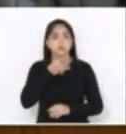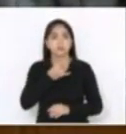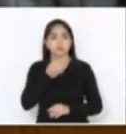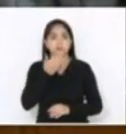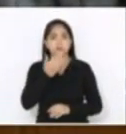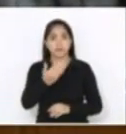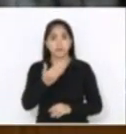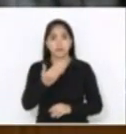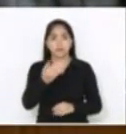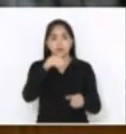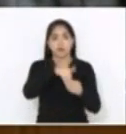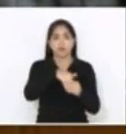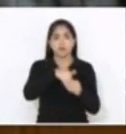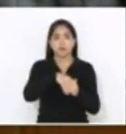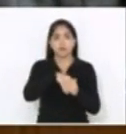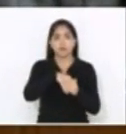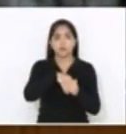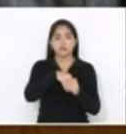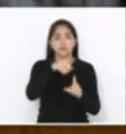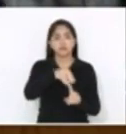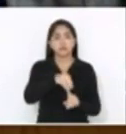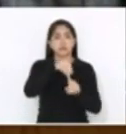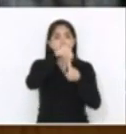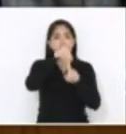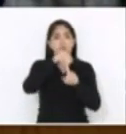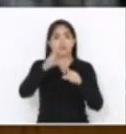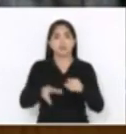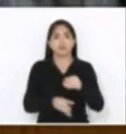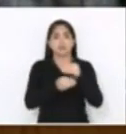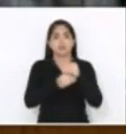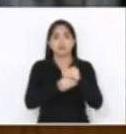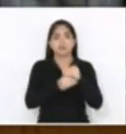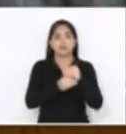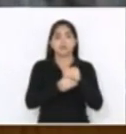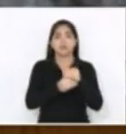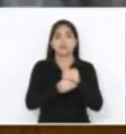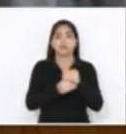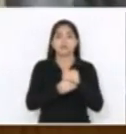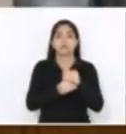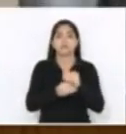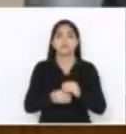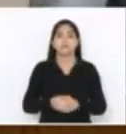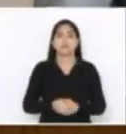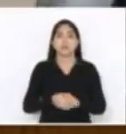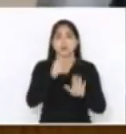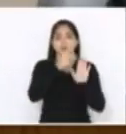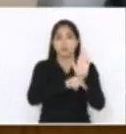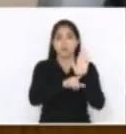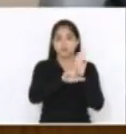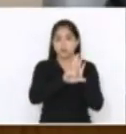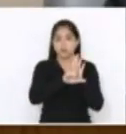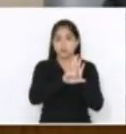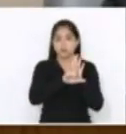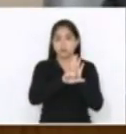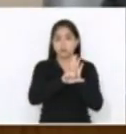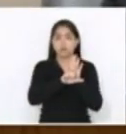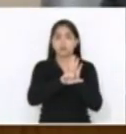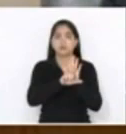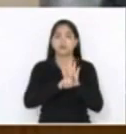votação em destaque da emenda aditiva às folhas 50 de autoria do deputado Valdir Cobalquini ao projeto de lei, ora